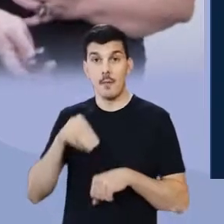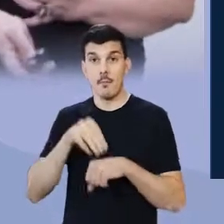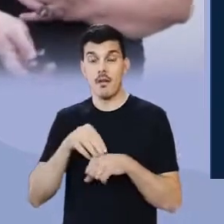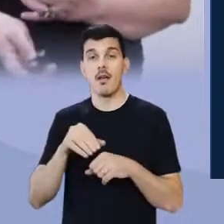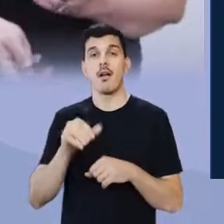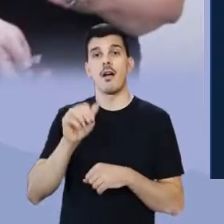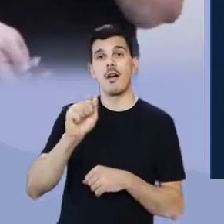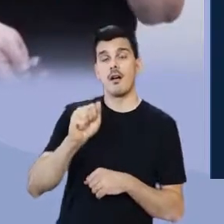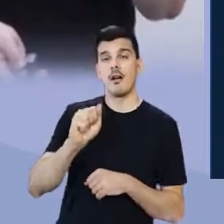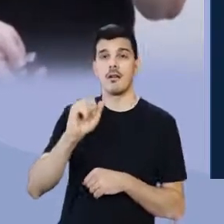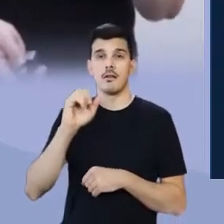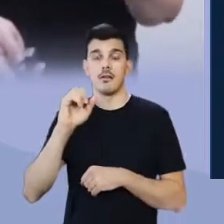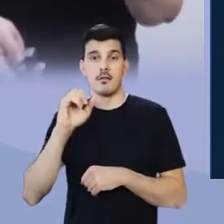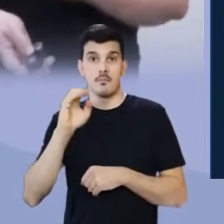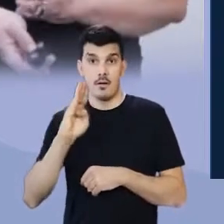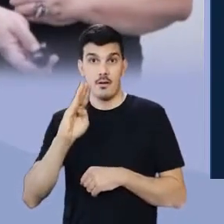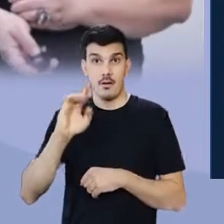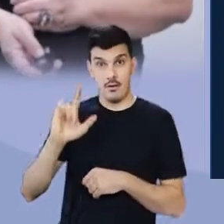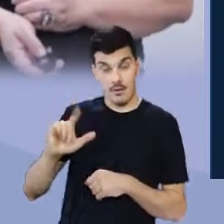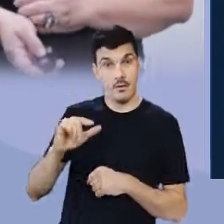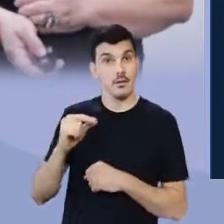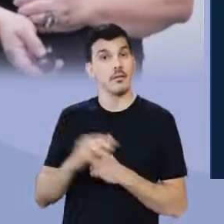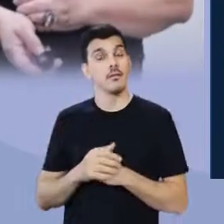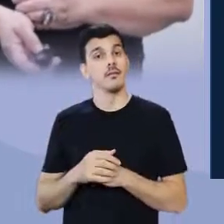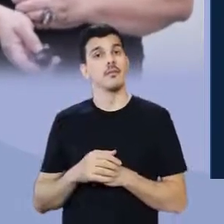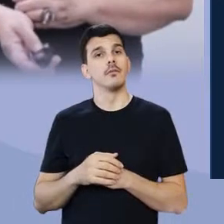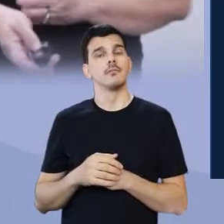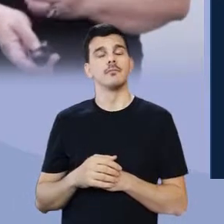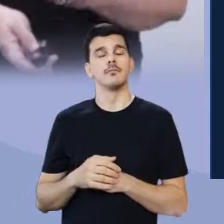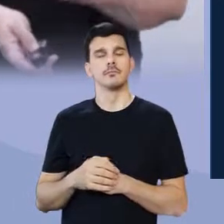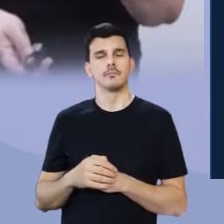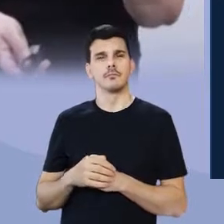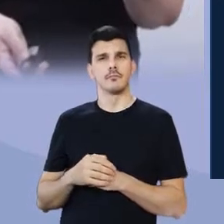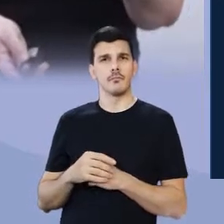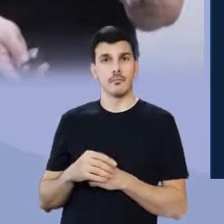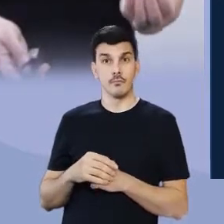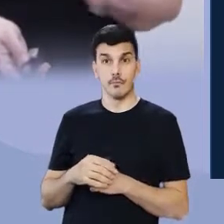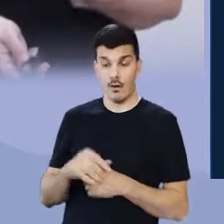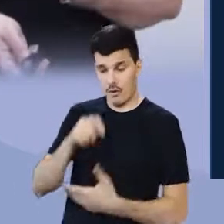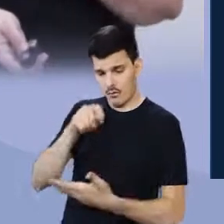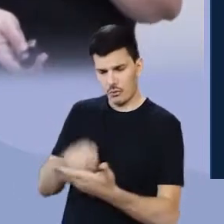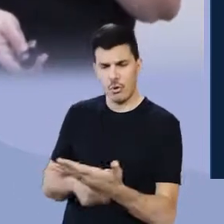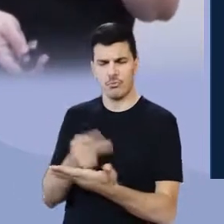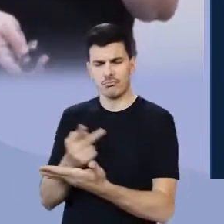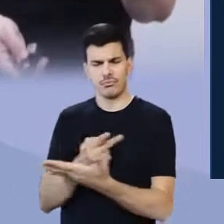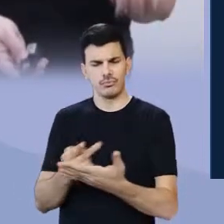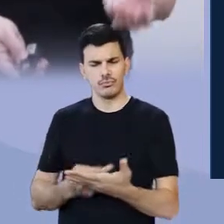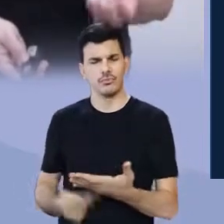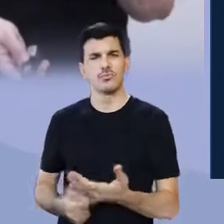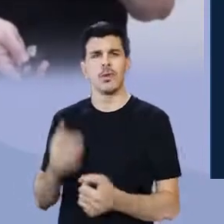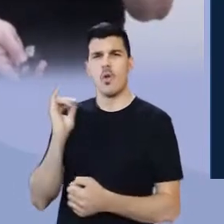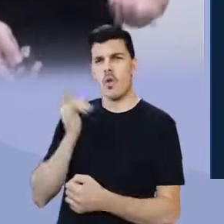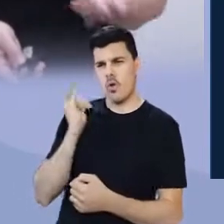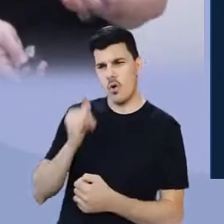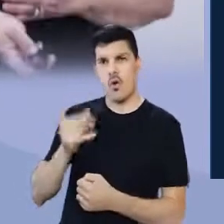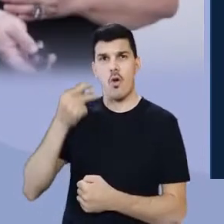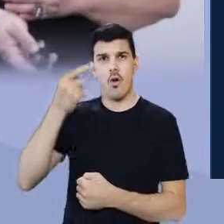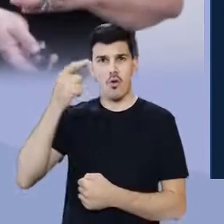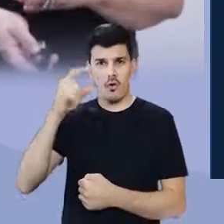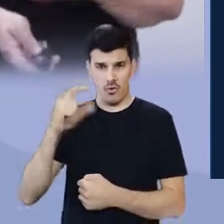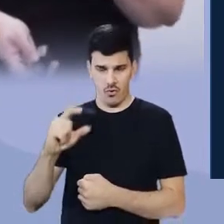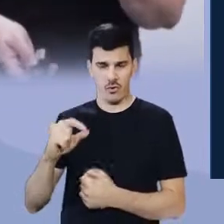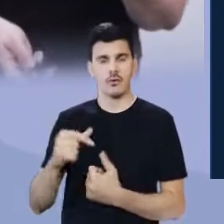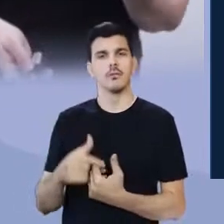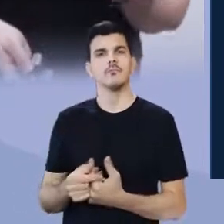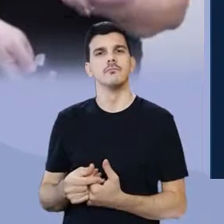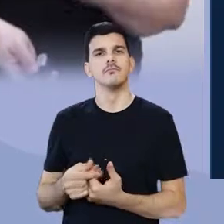Academia Brasileira de Letras desde 2014. Era autor de poesia, de contos, crônicas.